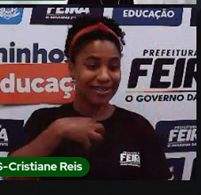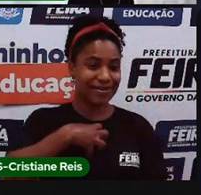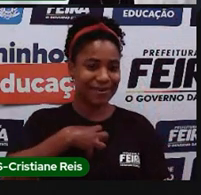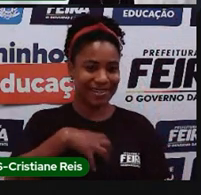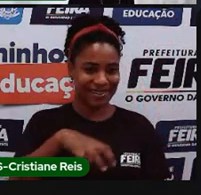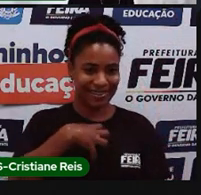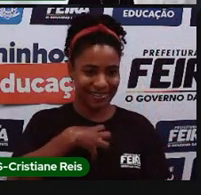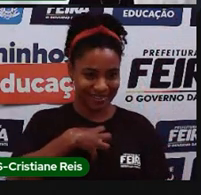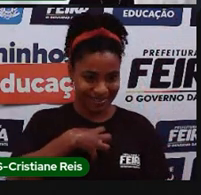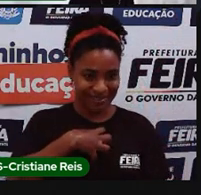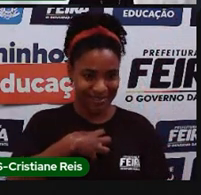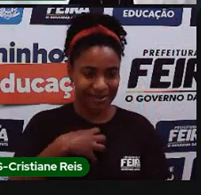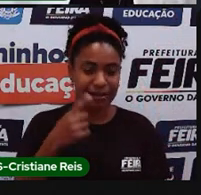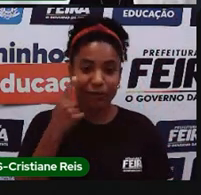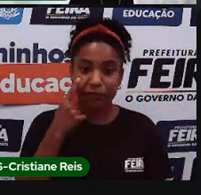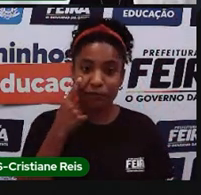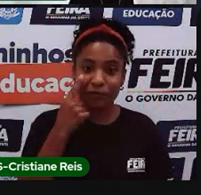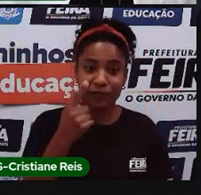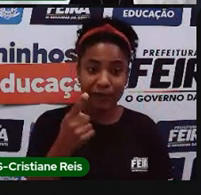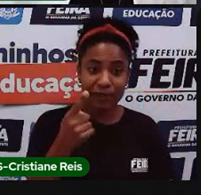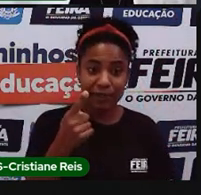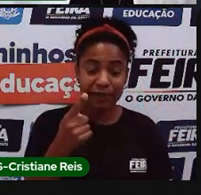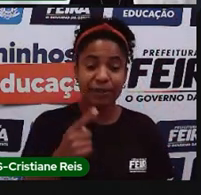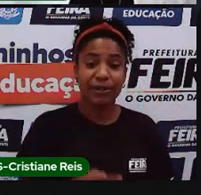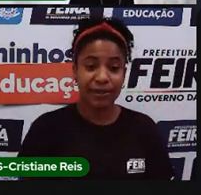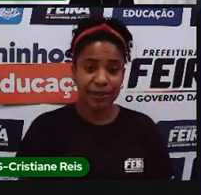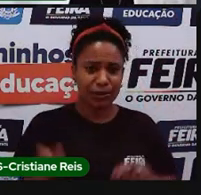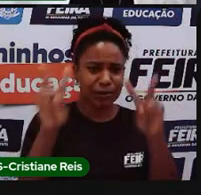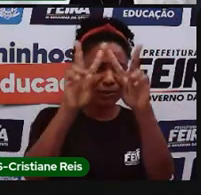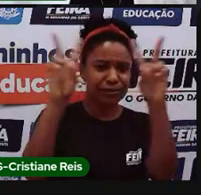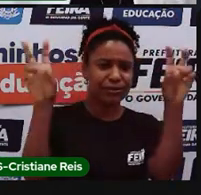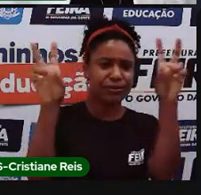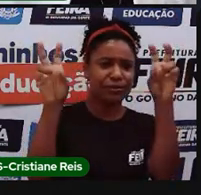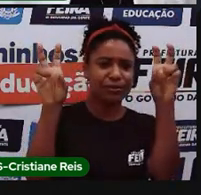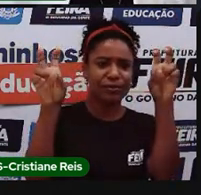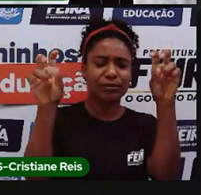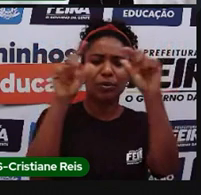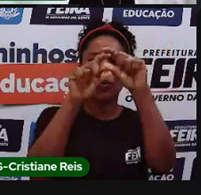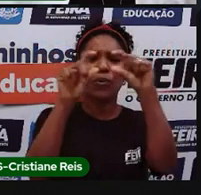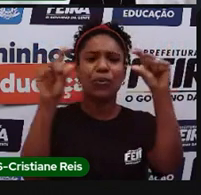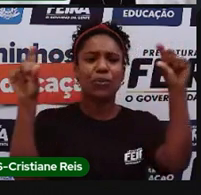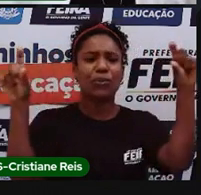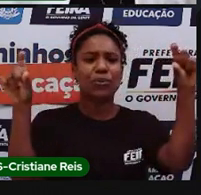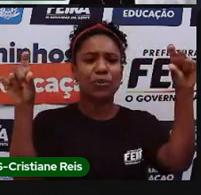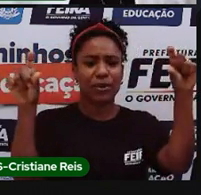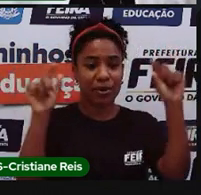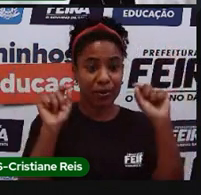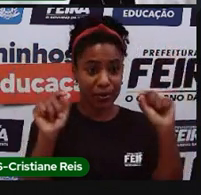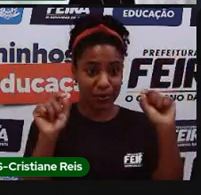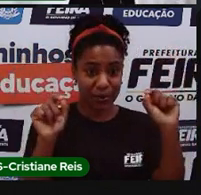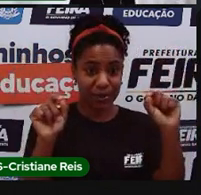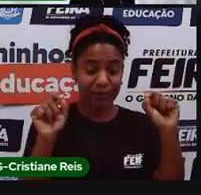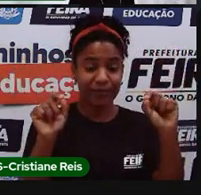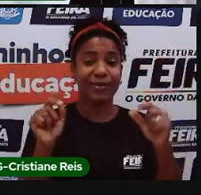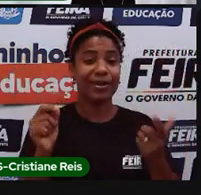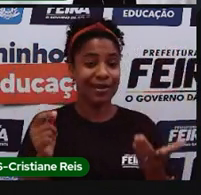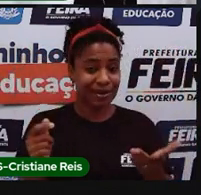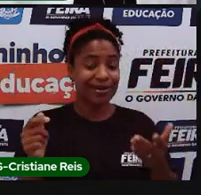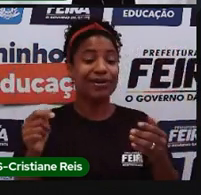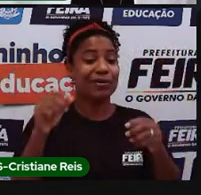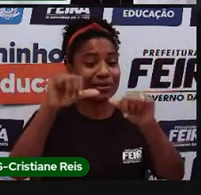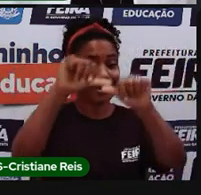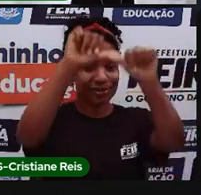Nesse mapa, a gente está chamando atenção ali para o título. O é que significa isso? indica que o mapa está